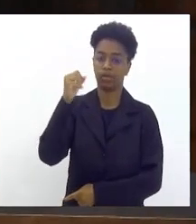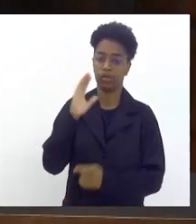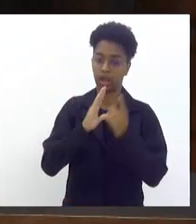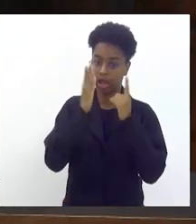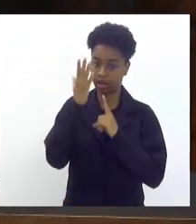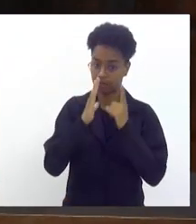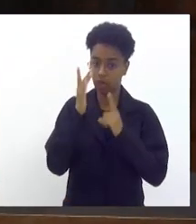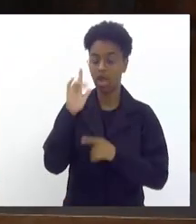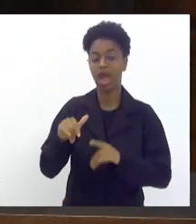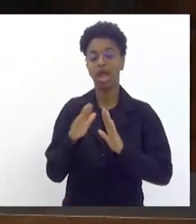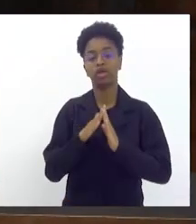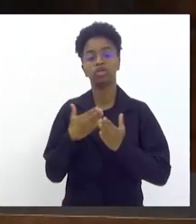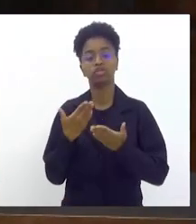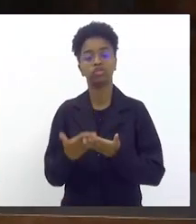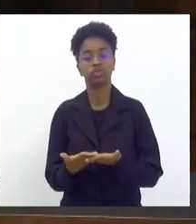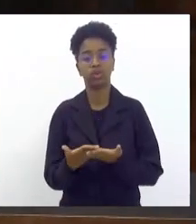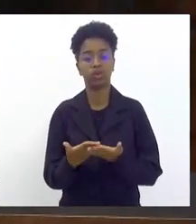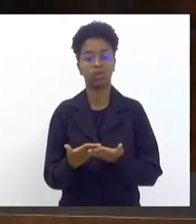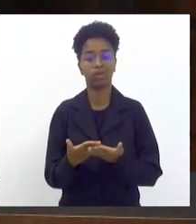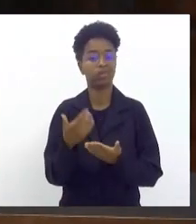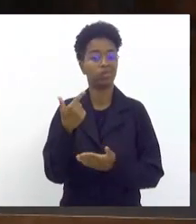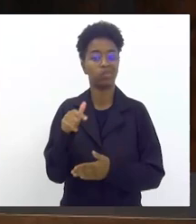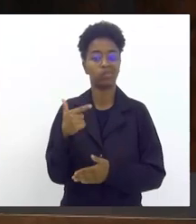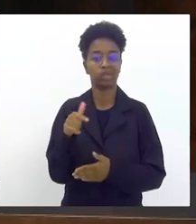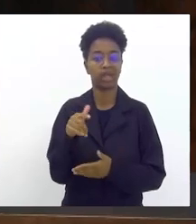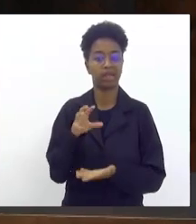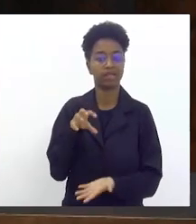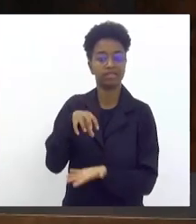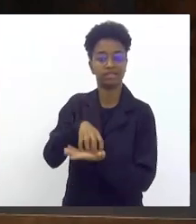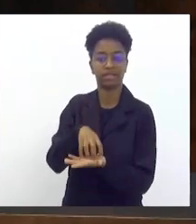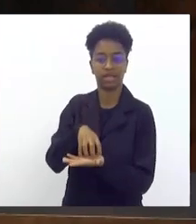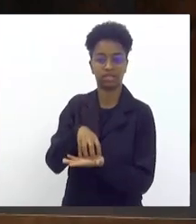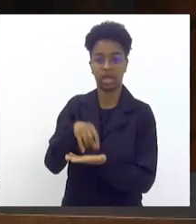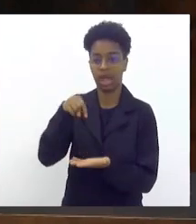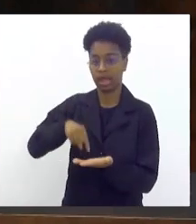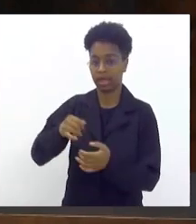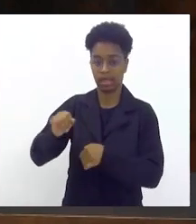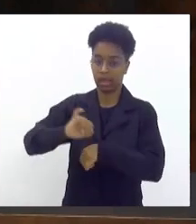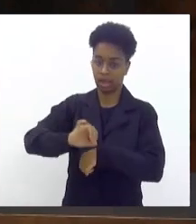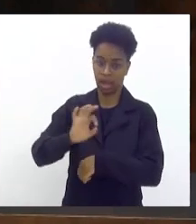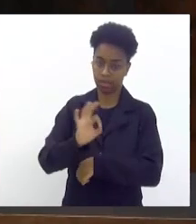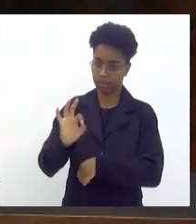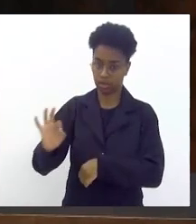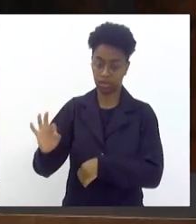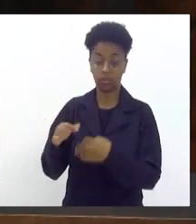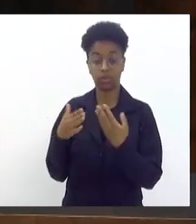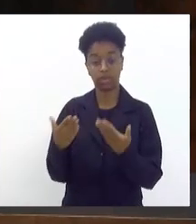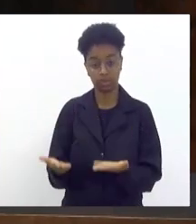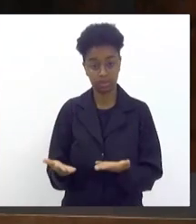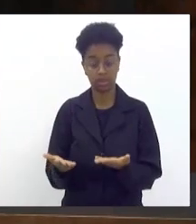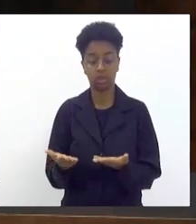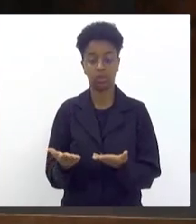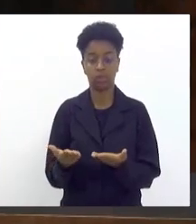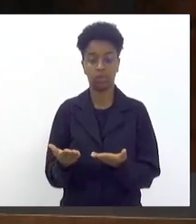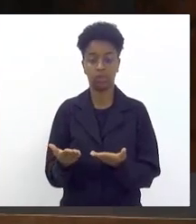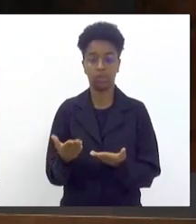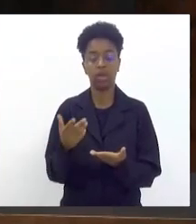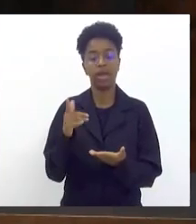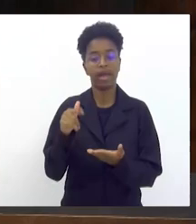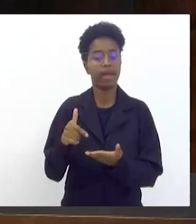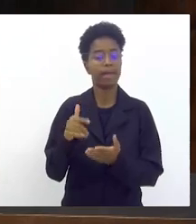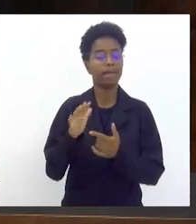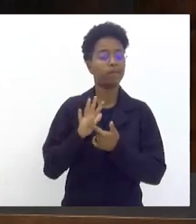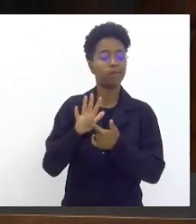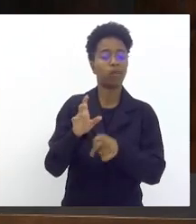são escolas que não tem a sua sede física na capital do Rio de Janeiro portanto um fenômeno cultural